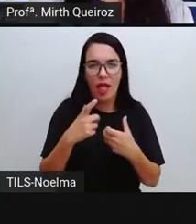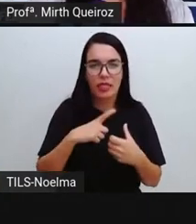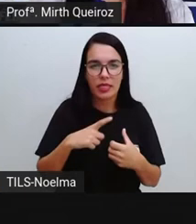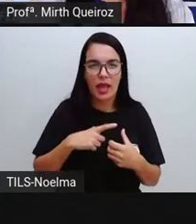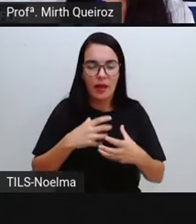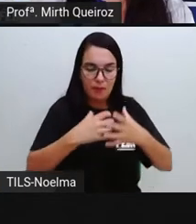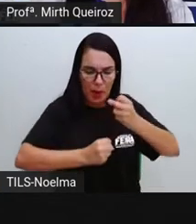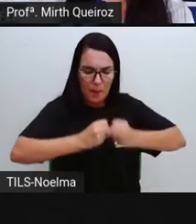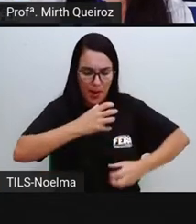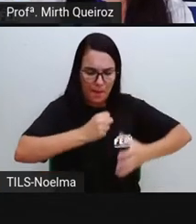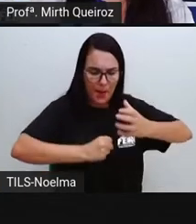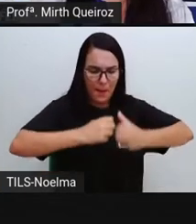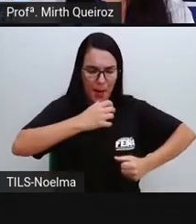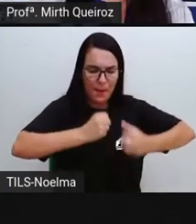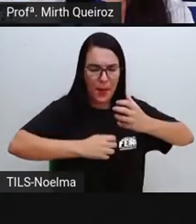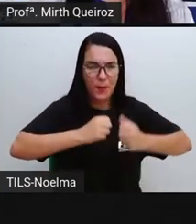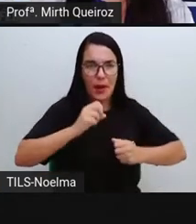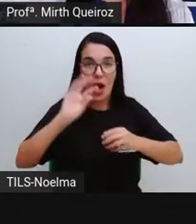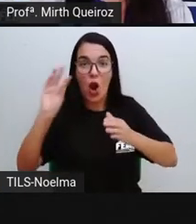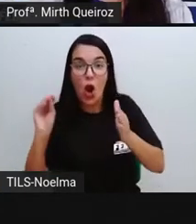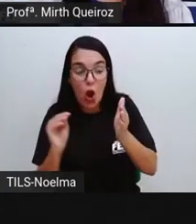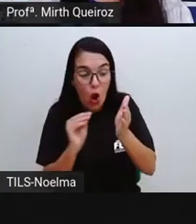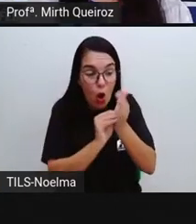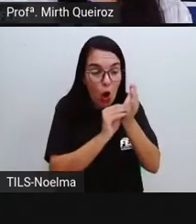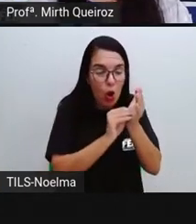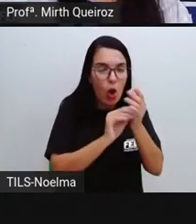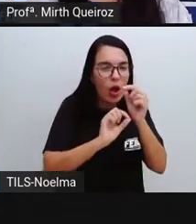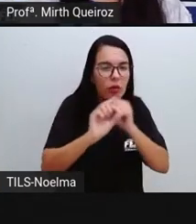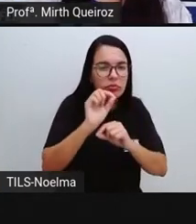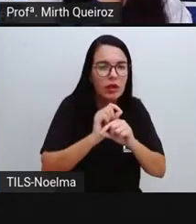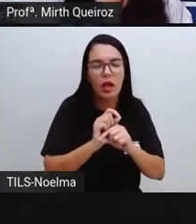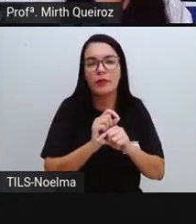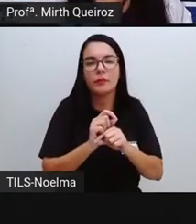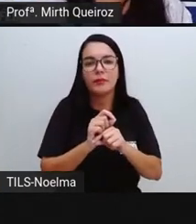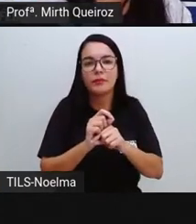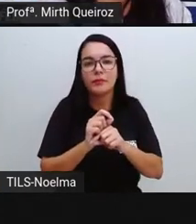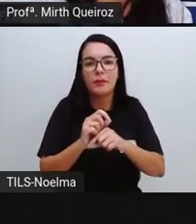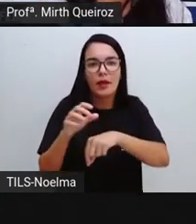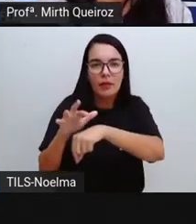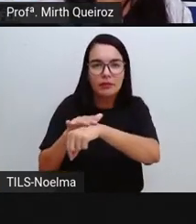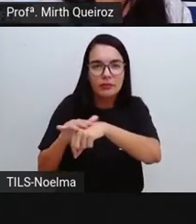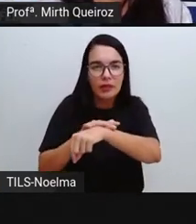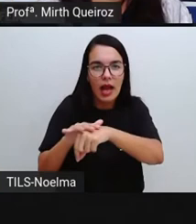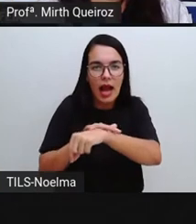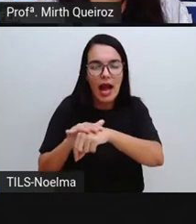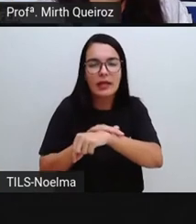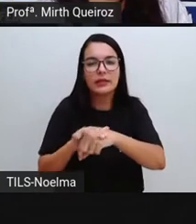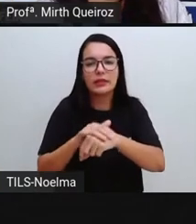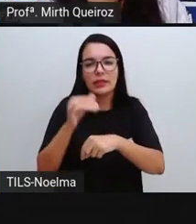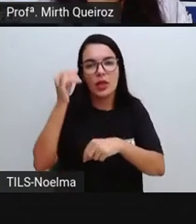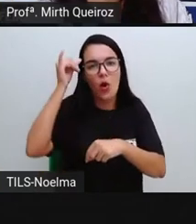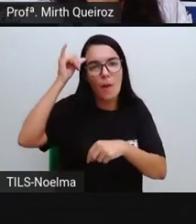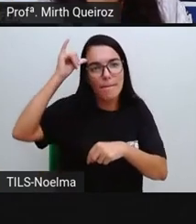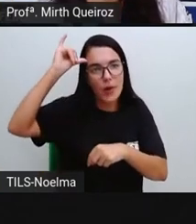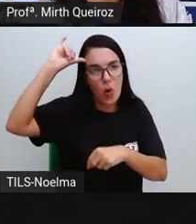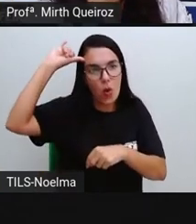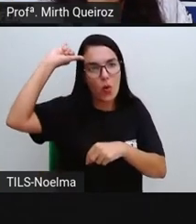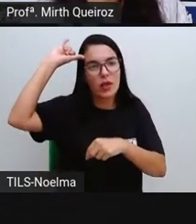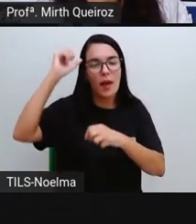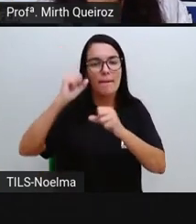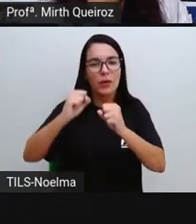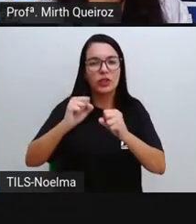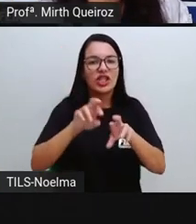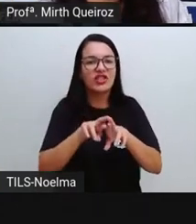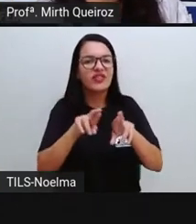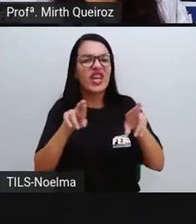eles tentam fazer essa inseminação a partir de raças, né? De gado aí, que vai favorecer o desenvolvimento aí, neste caso,